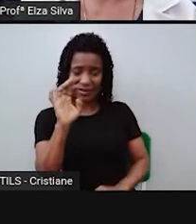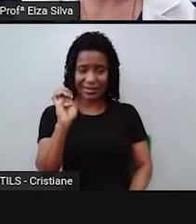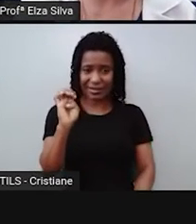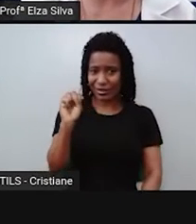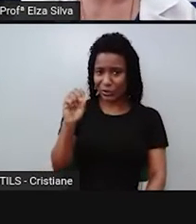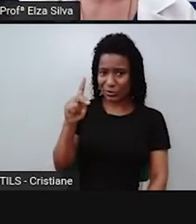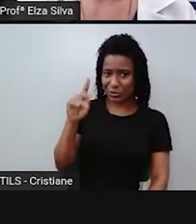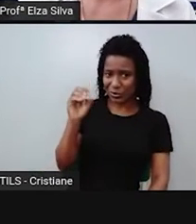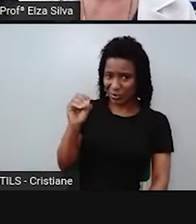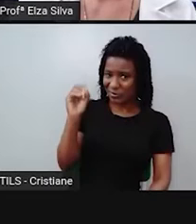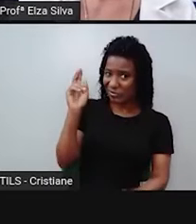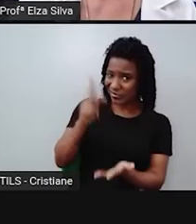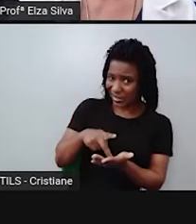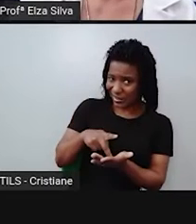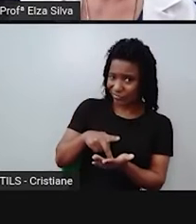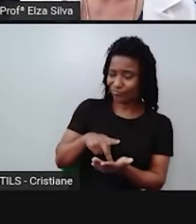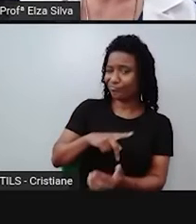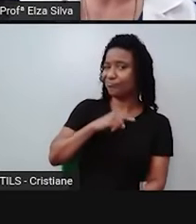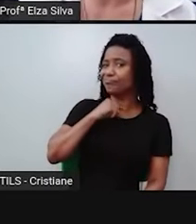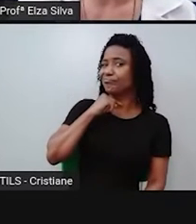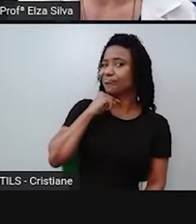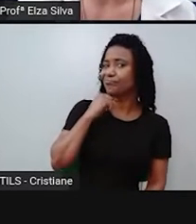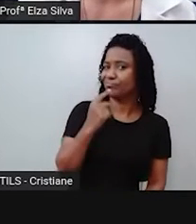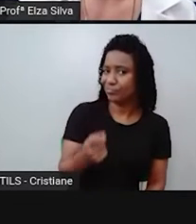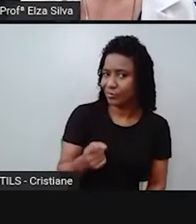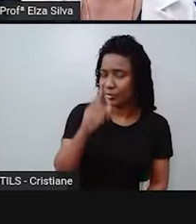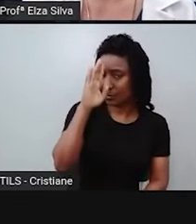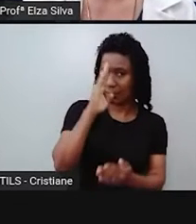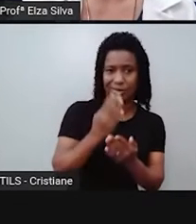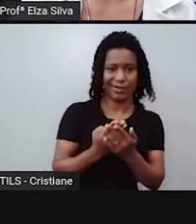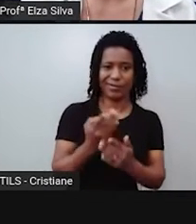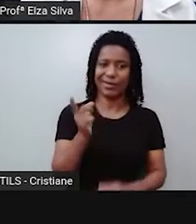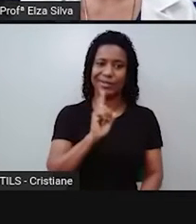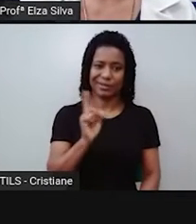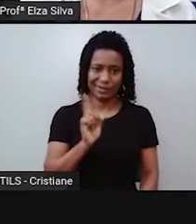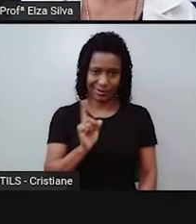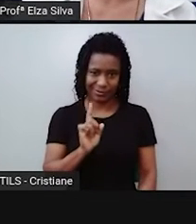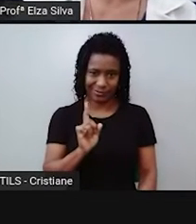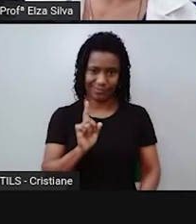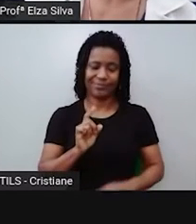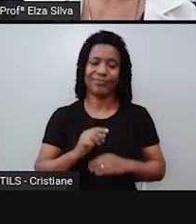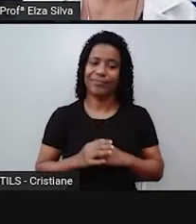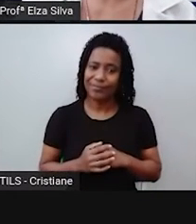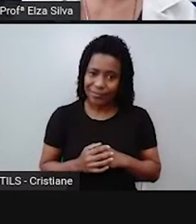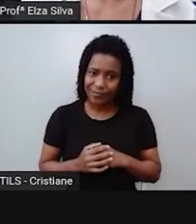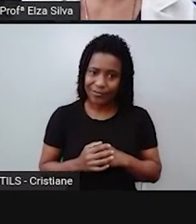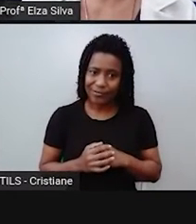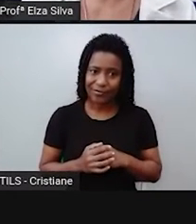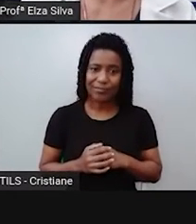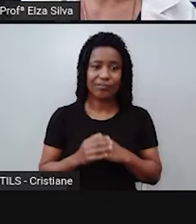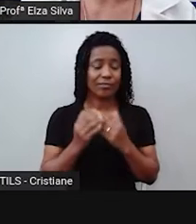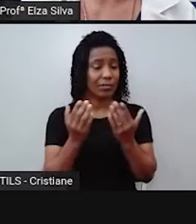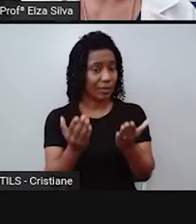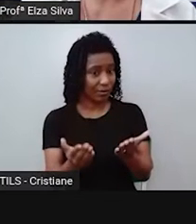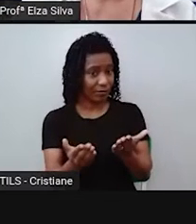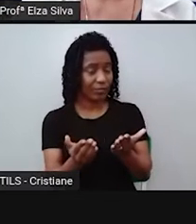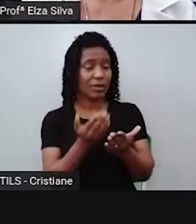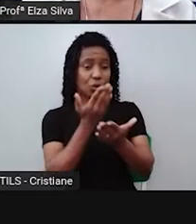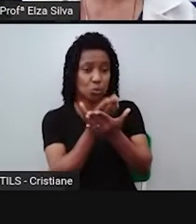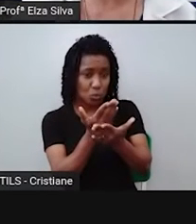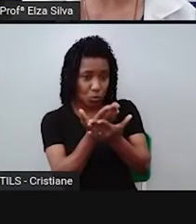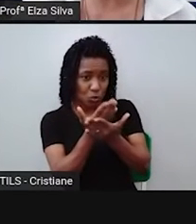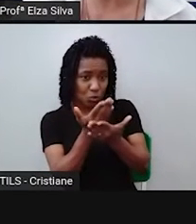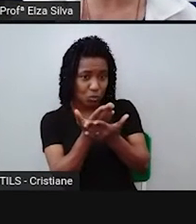dessa fábula. Segundo Heródoto, Exopo, que provavelmente viveu em torno de